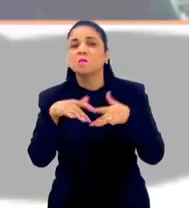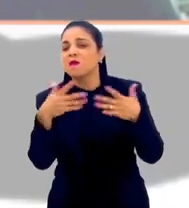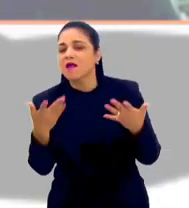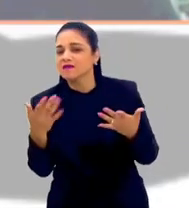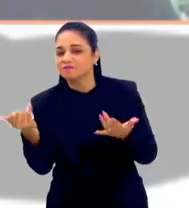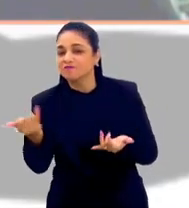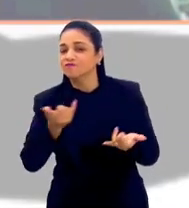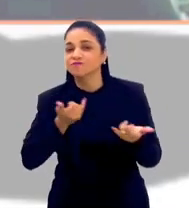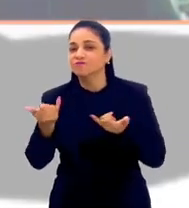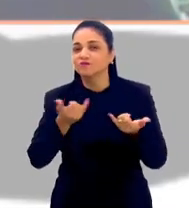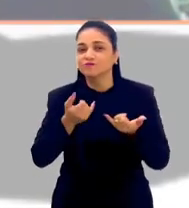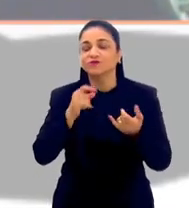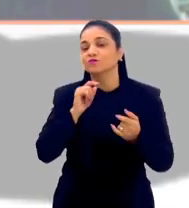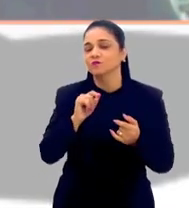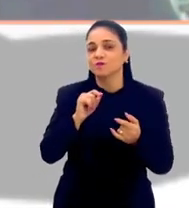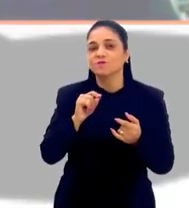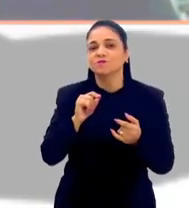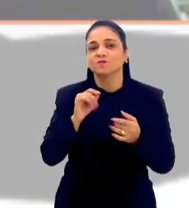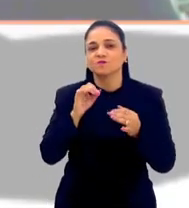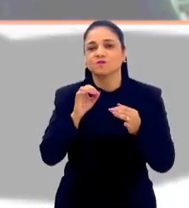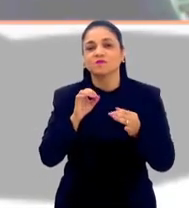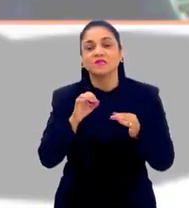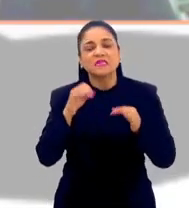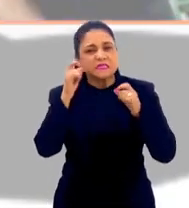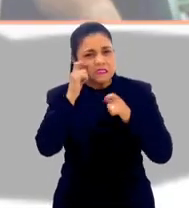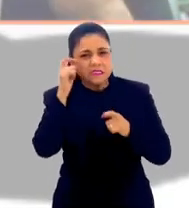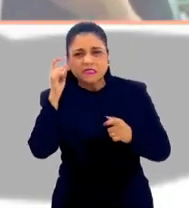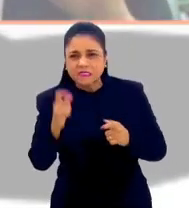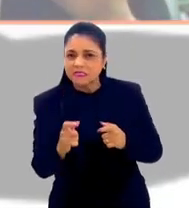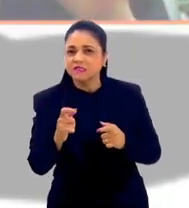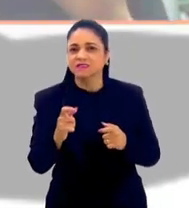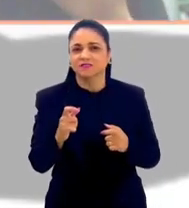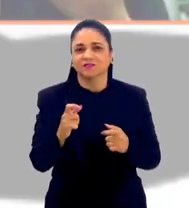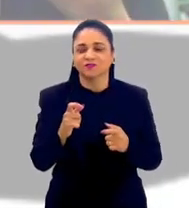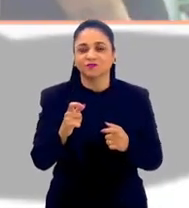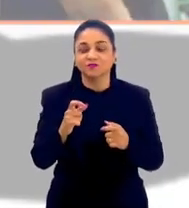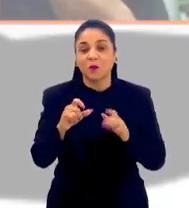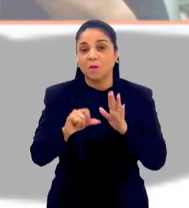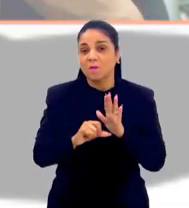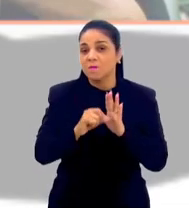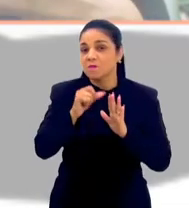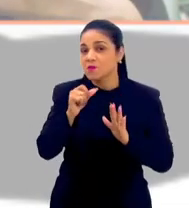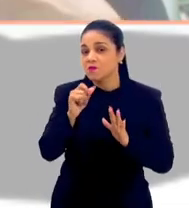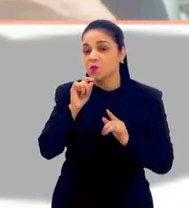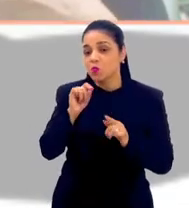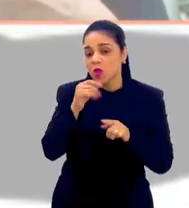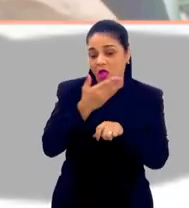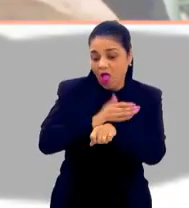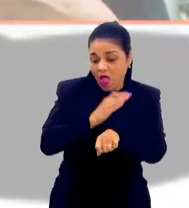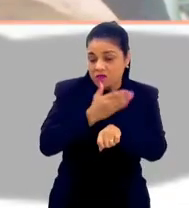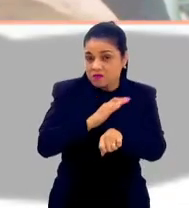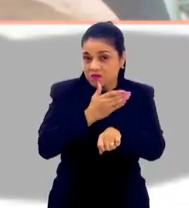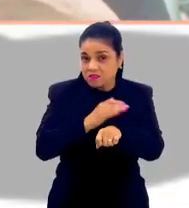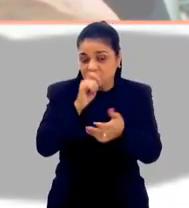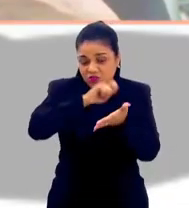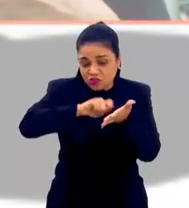Conta. Exatamente. É muito interessante, né? Primeiro, porque esse exercício,